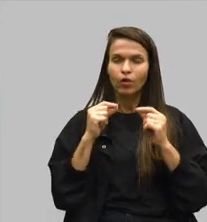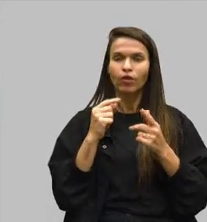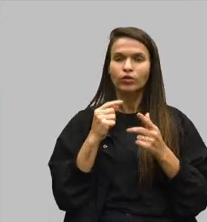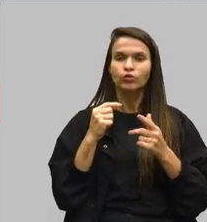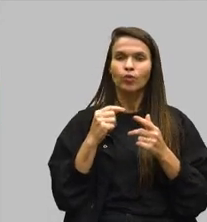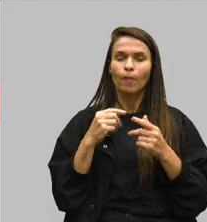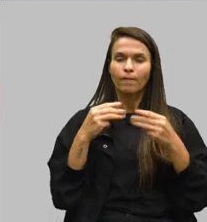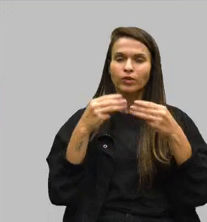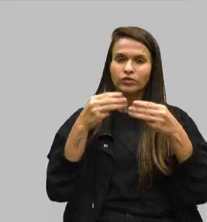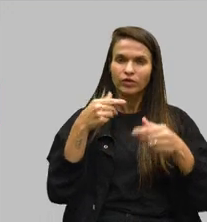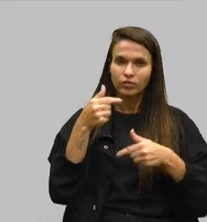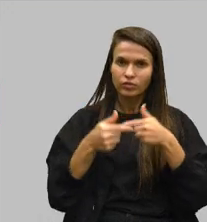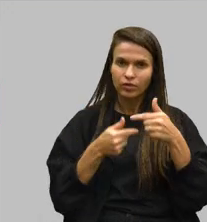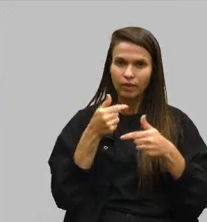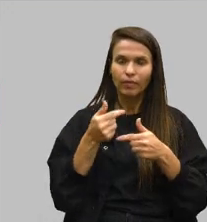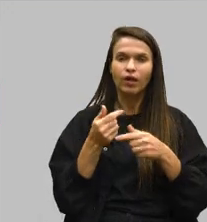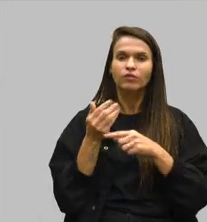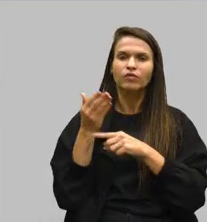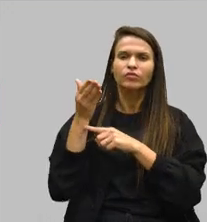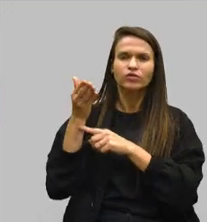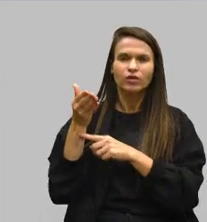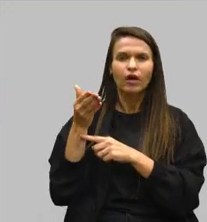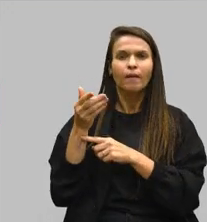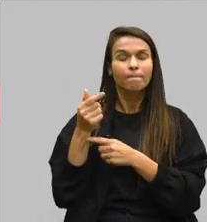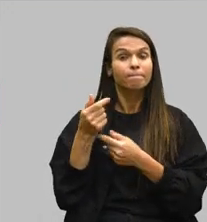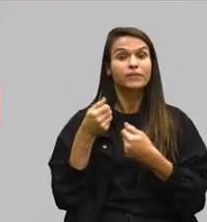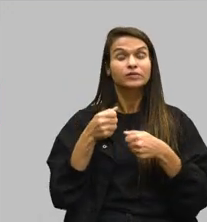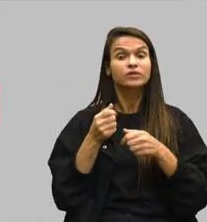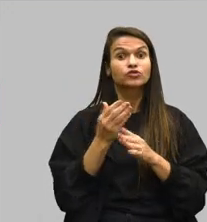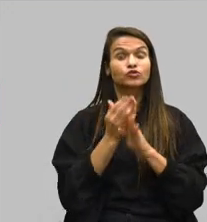até foram acessíveis, mas nós temos que achar caminhos.